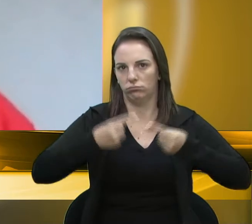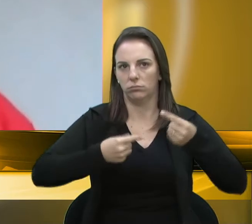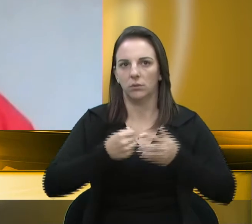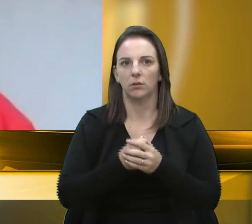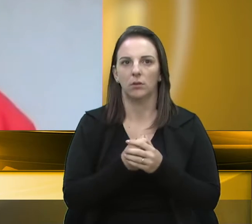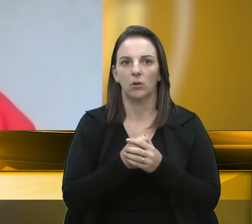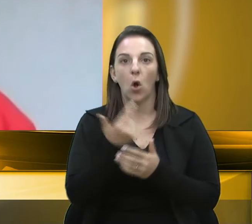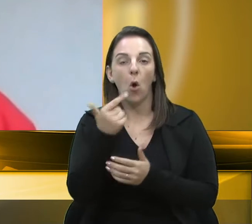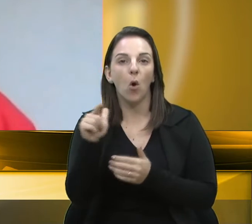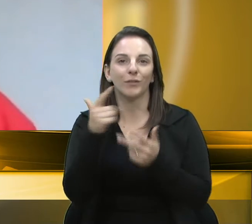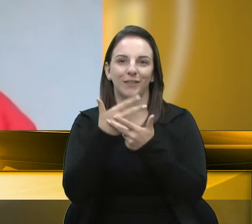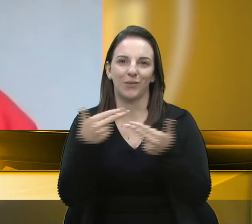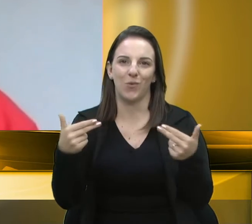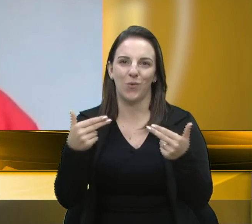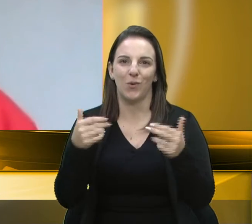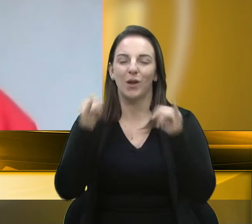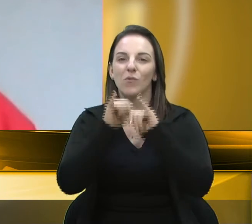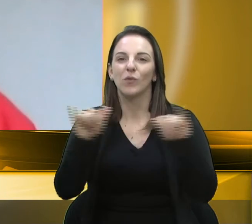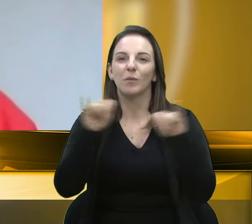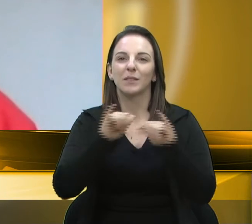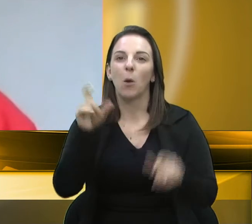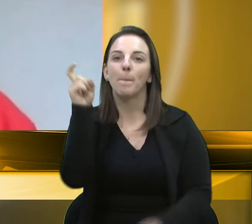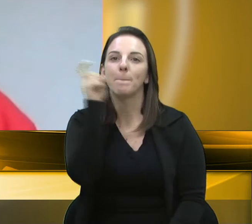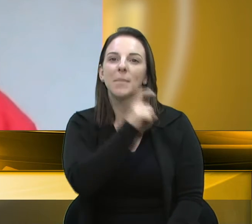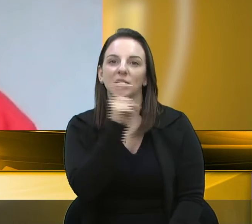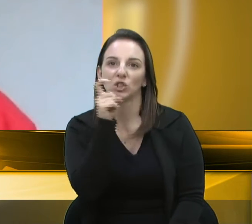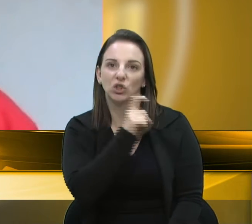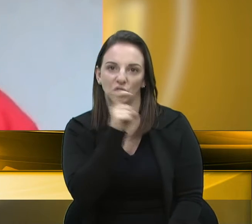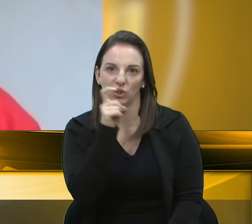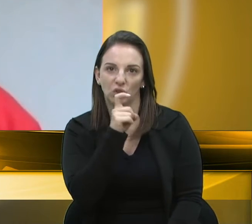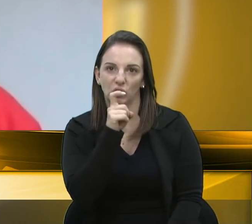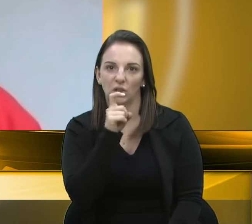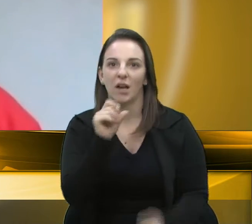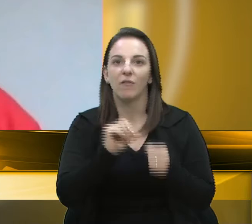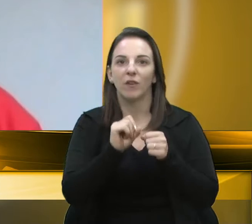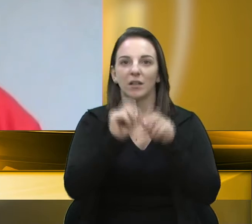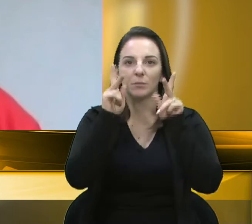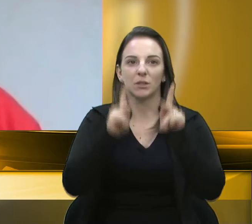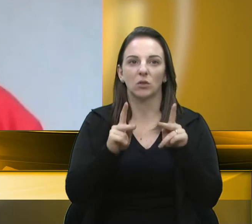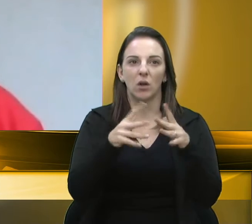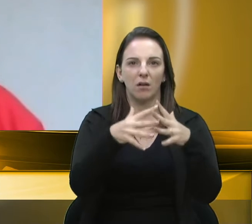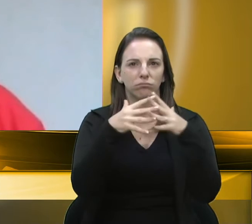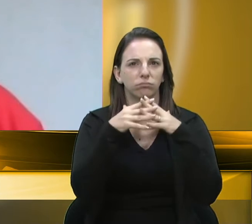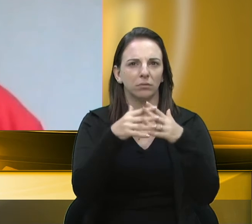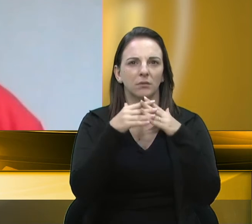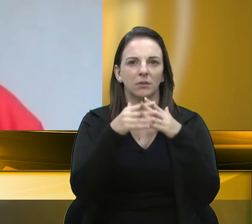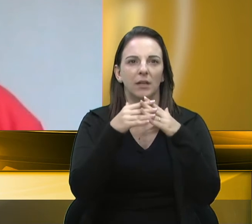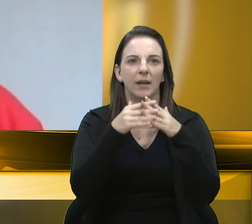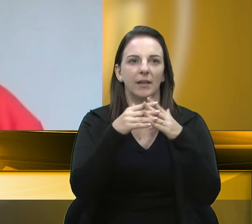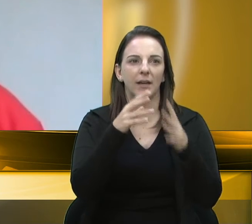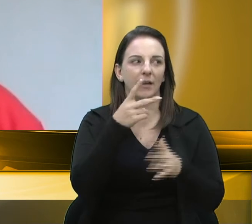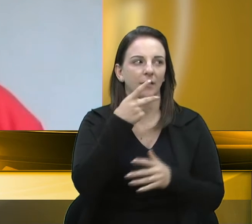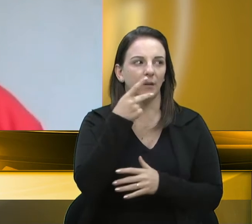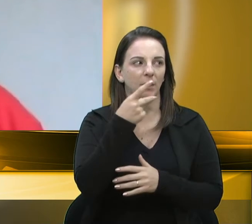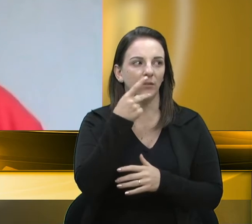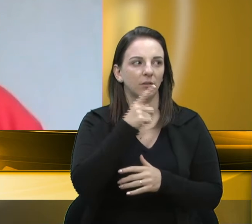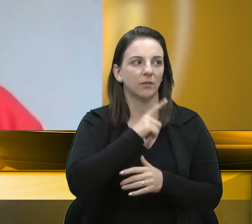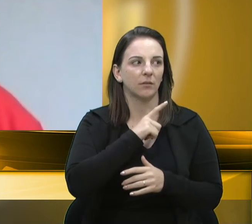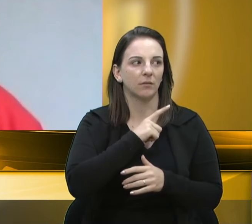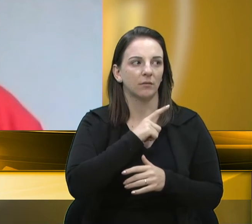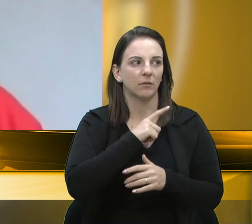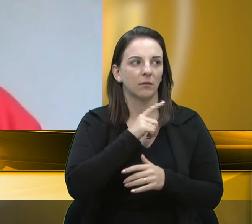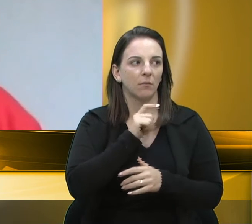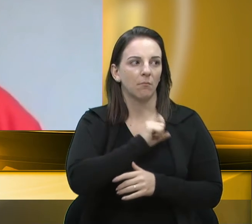que é mentirosa, que confunde as pessoas, que traz maldade naquilo que se coloca.